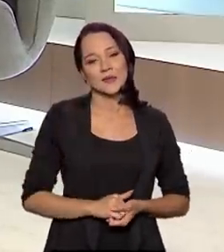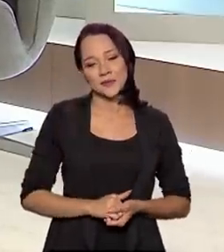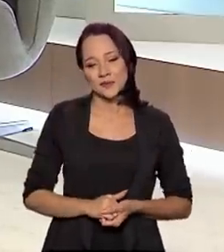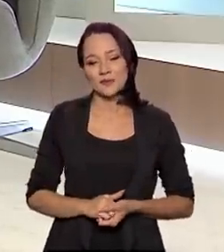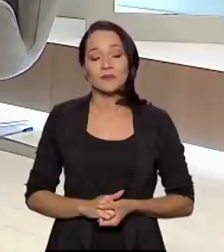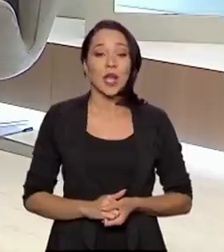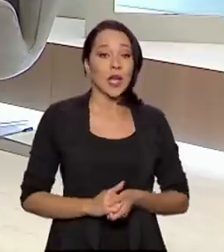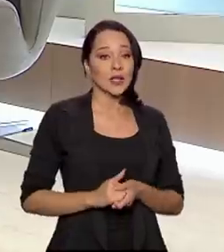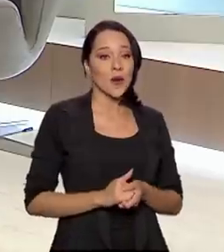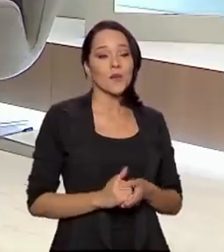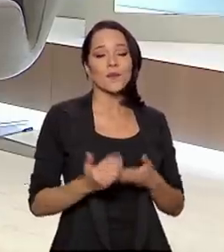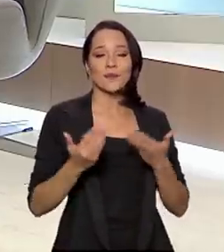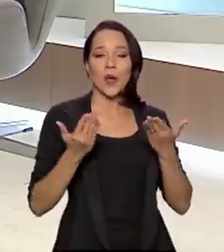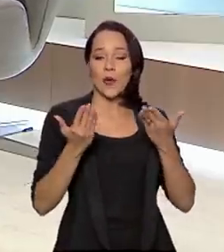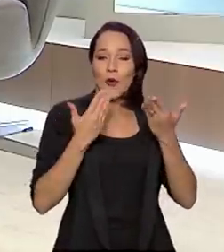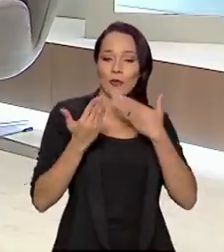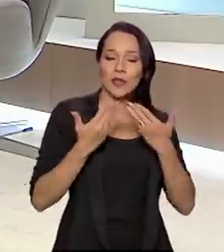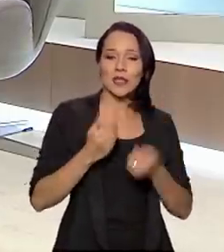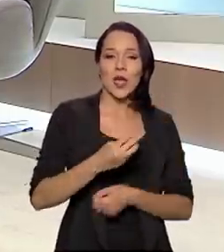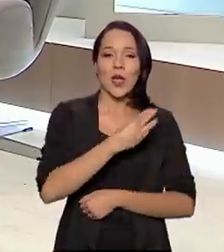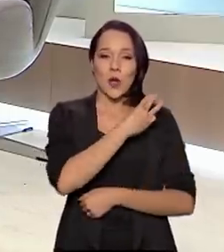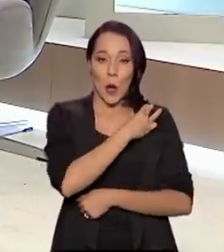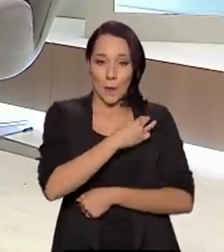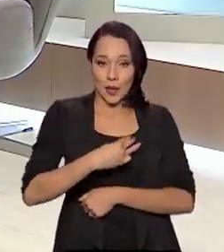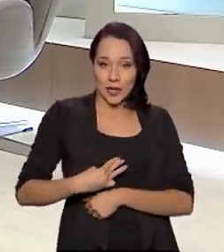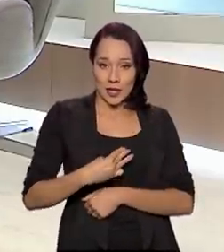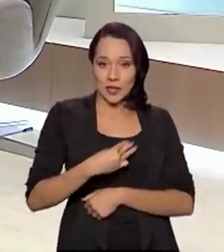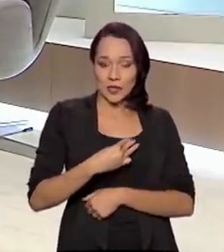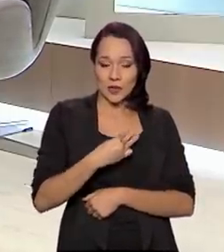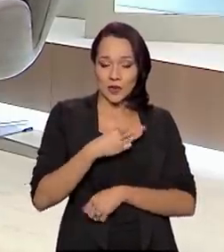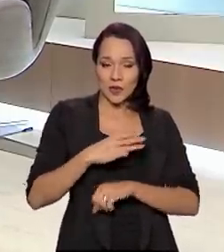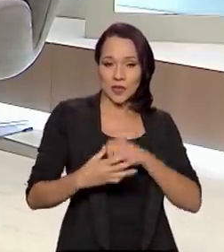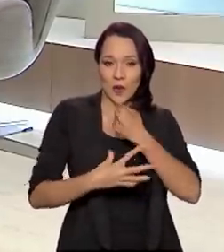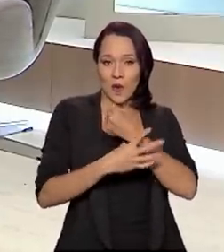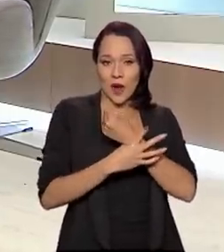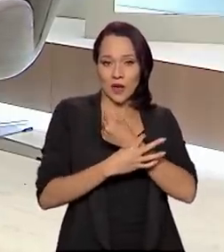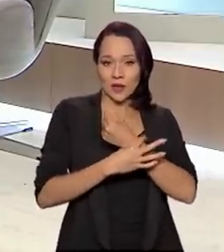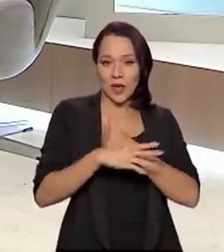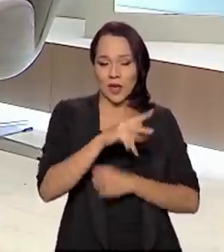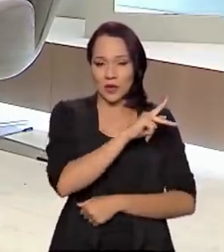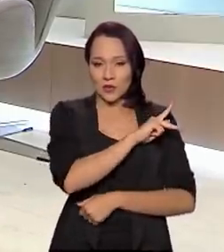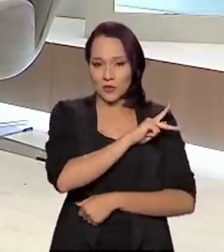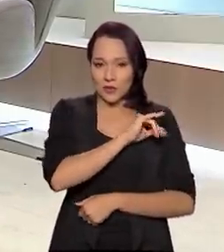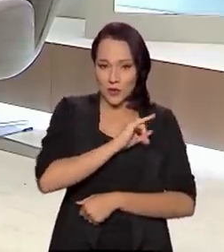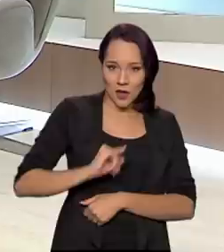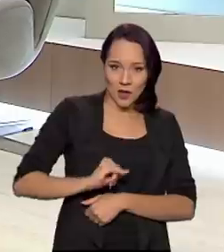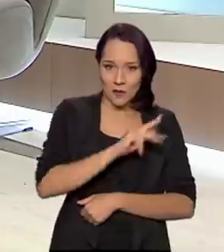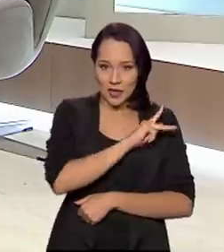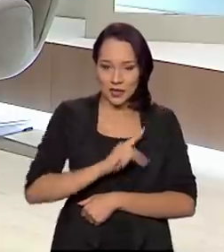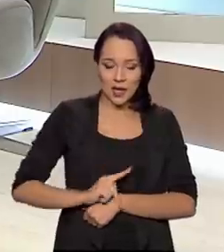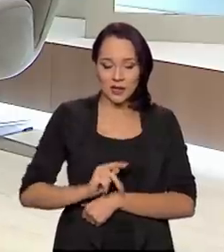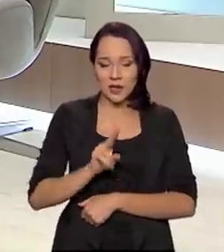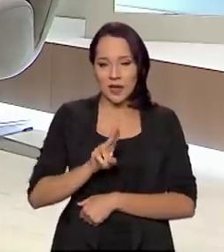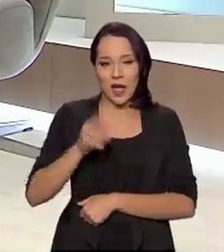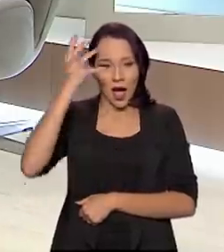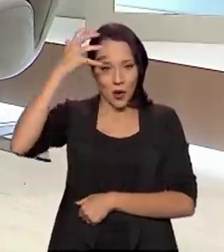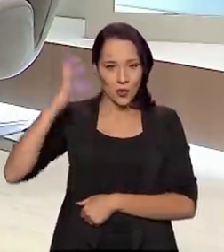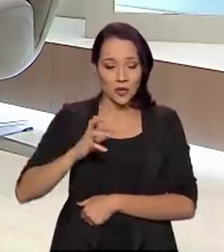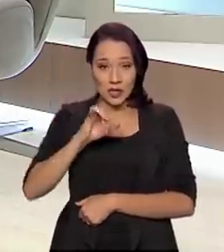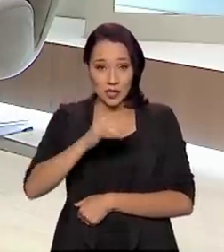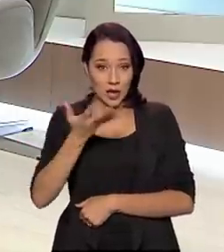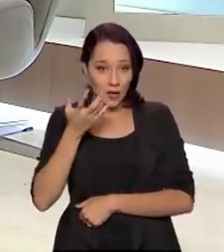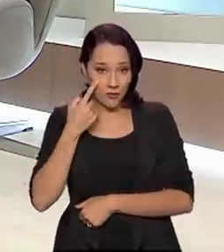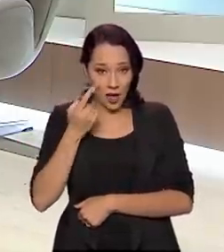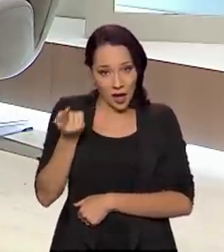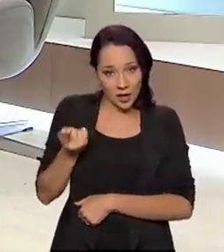Eu conversei com o ministro-chefe do Gabinete de Segurança Institucional da Presidência da República, general Augusto Heleno. E se você quiser